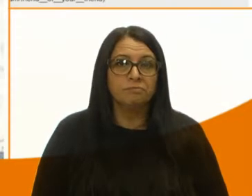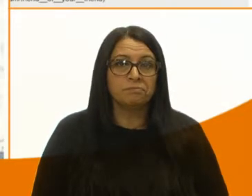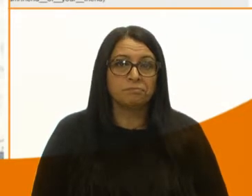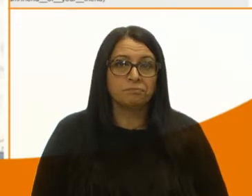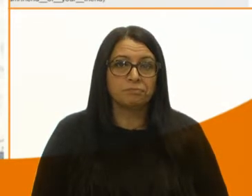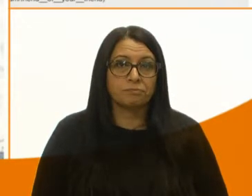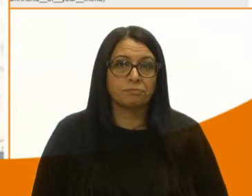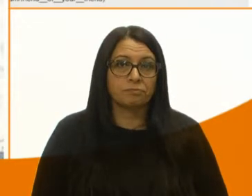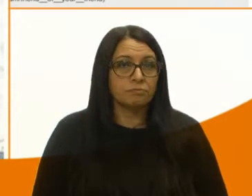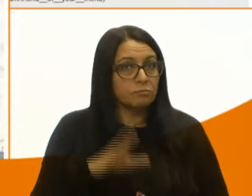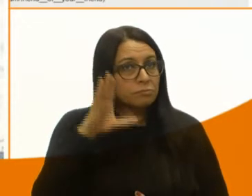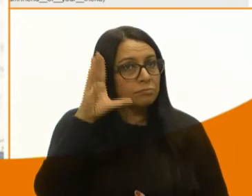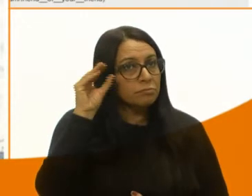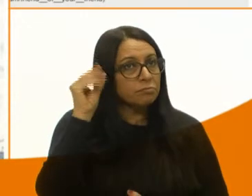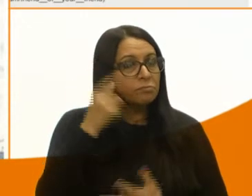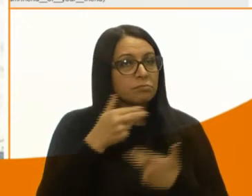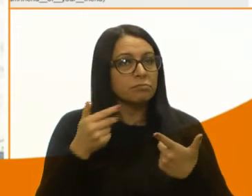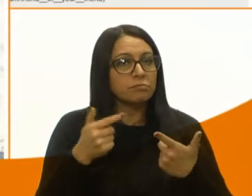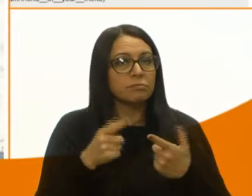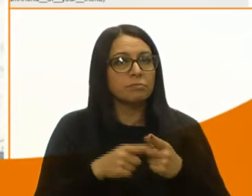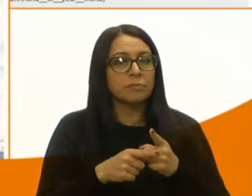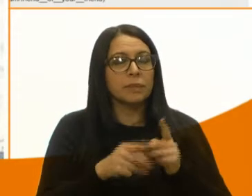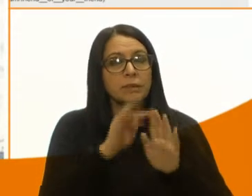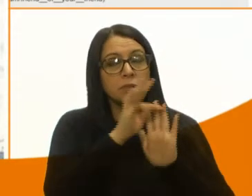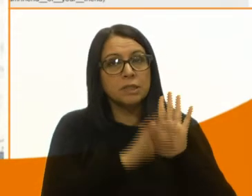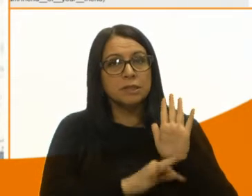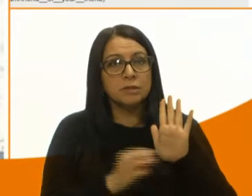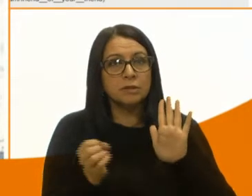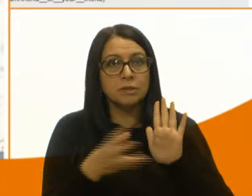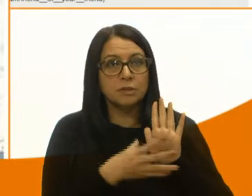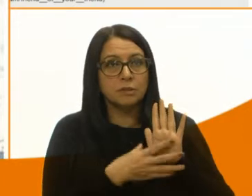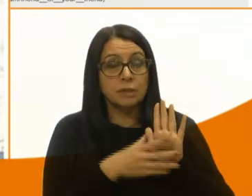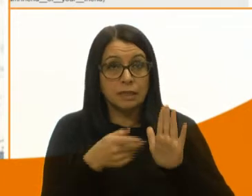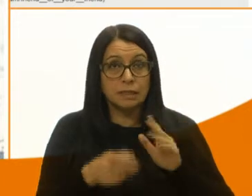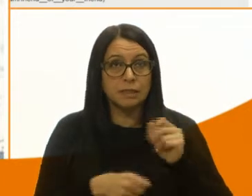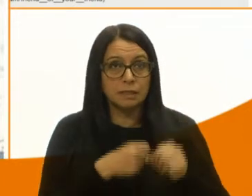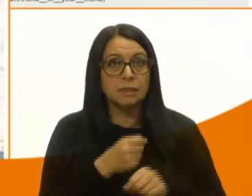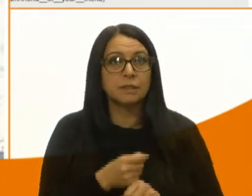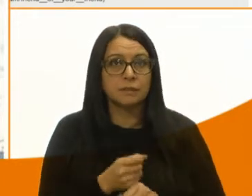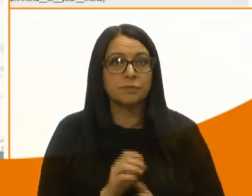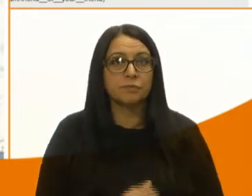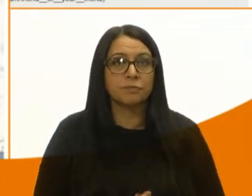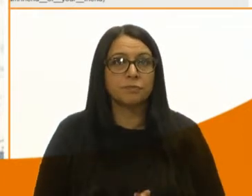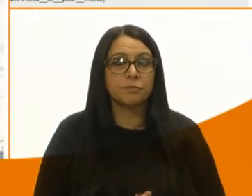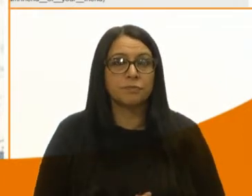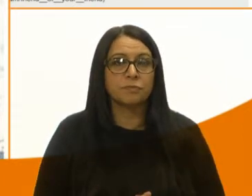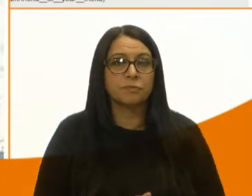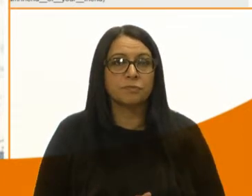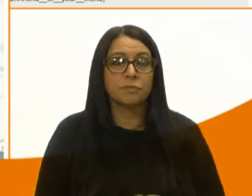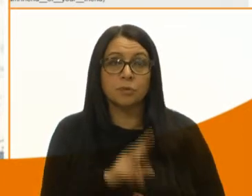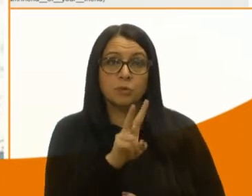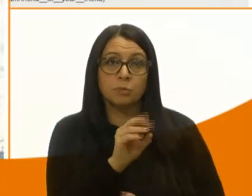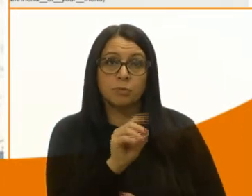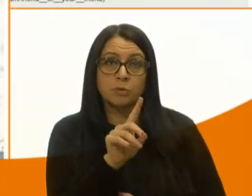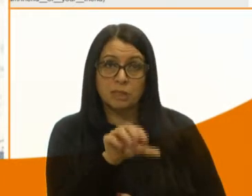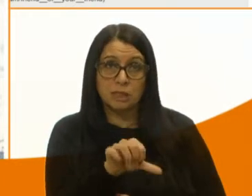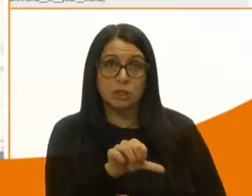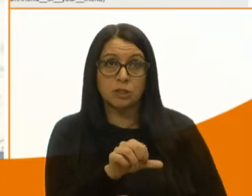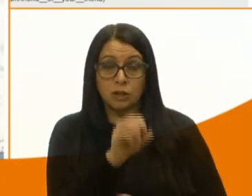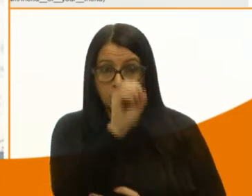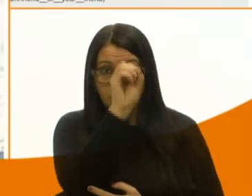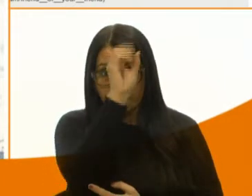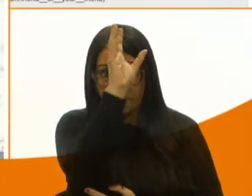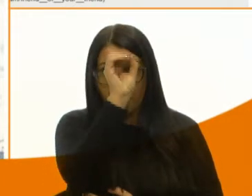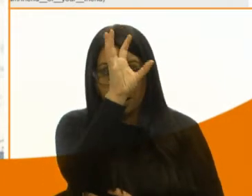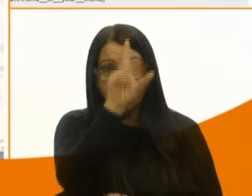E nós observamos, trouxe algumas matérias atualizadas, são deste ano, agora, de 2019, onde nós observamos que baleia